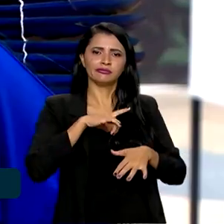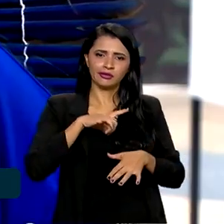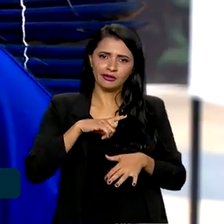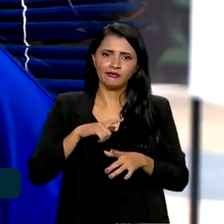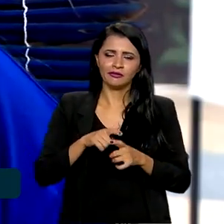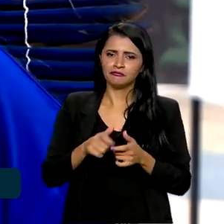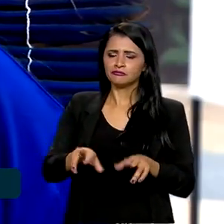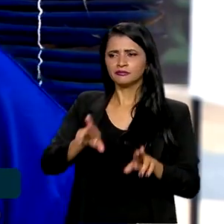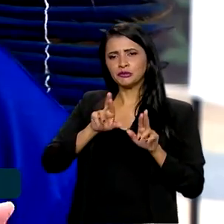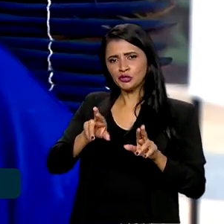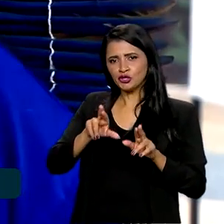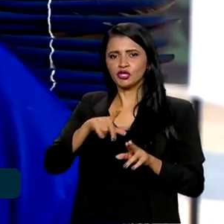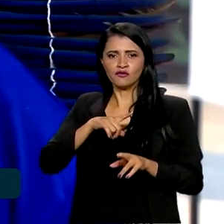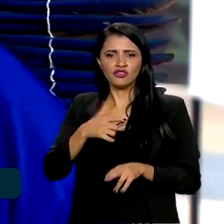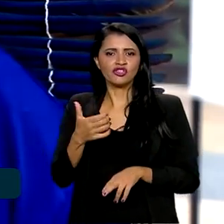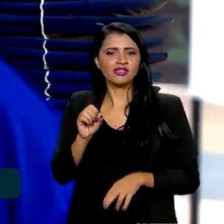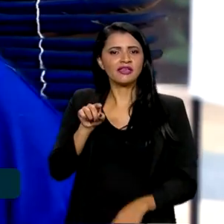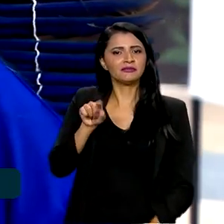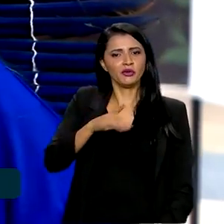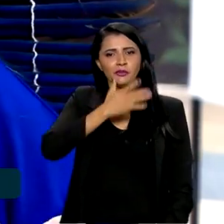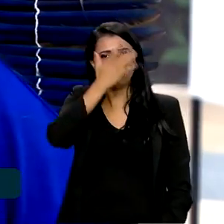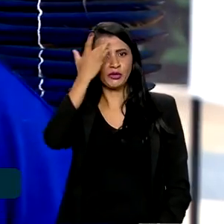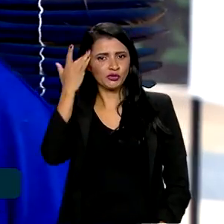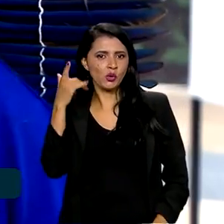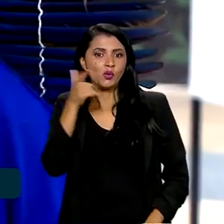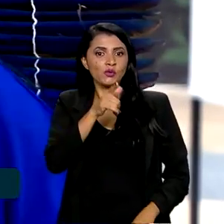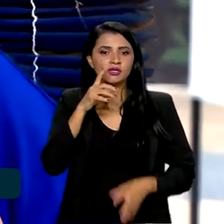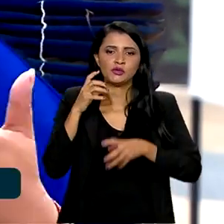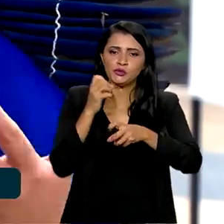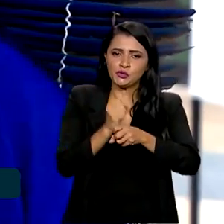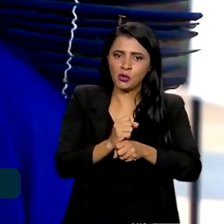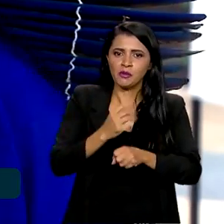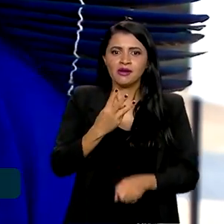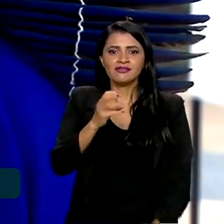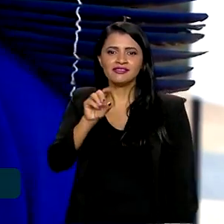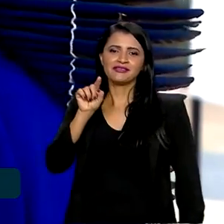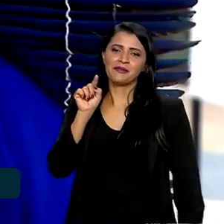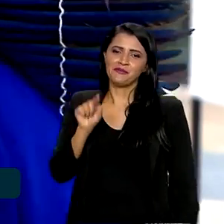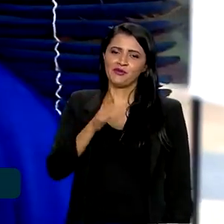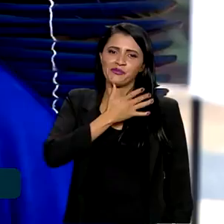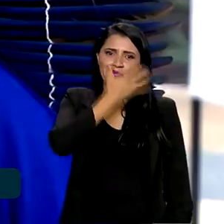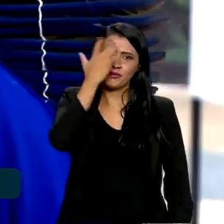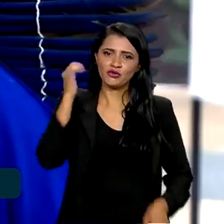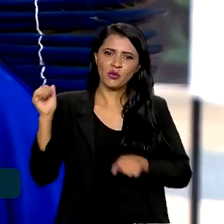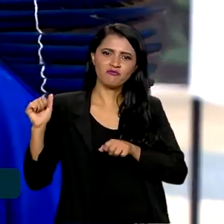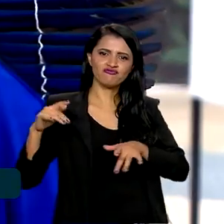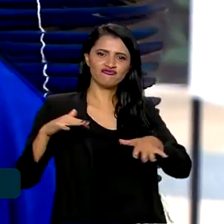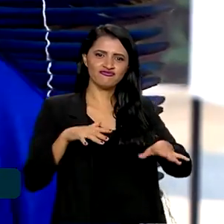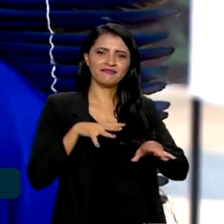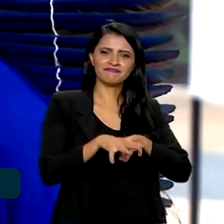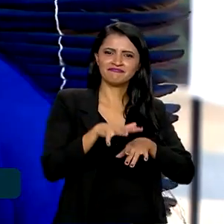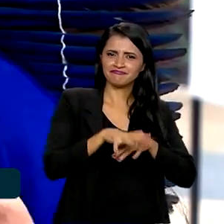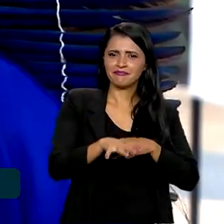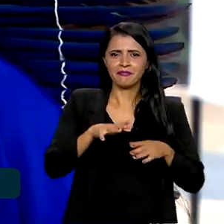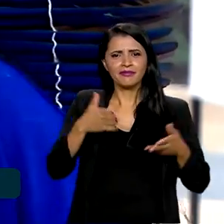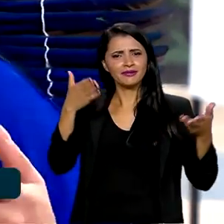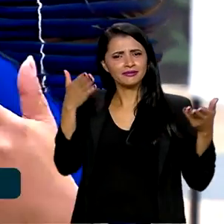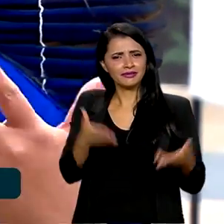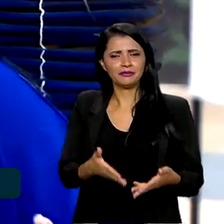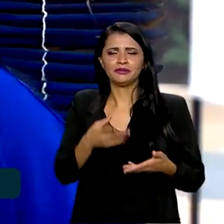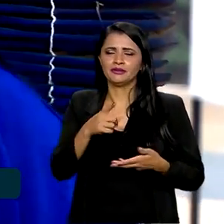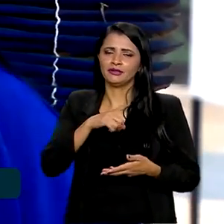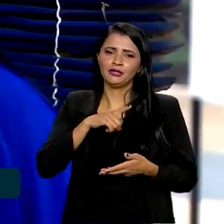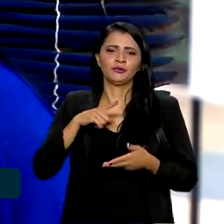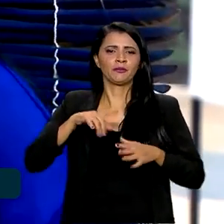expectativa de 10 mil pessoas. Chegamos aí a um total de 30 mil pessoas participando, né? Diretamente